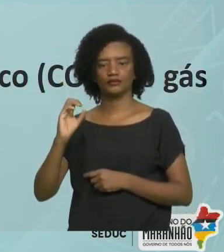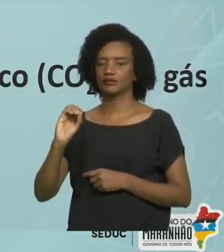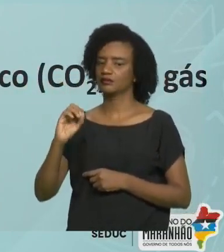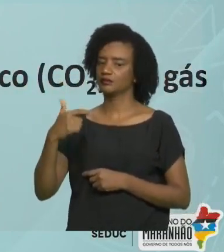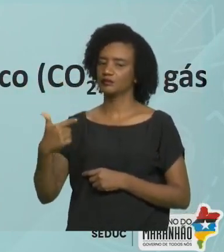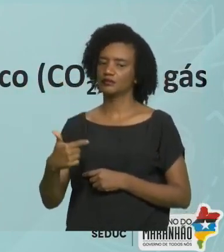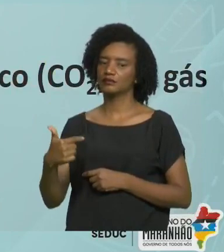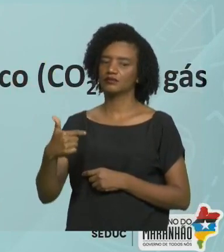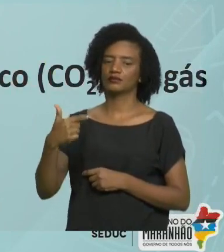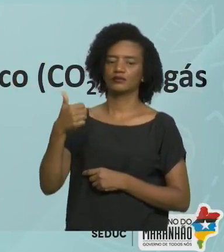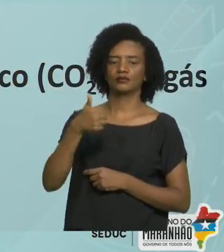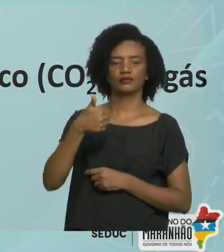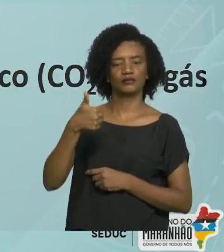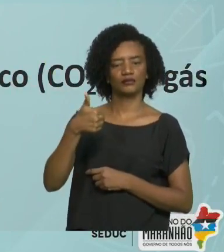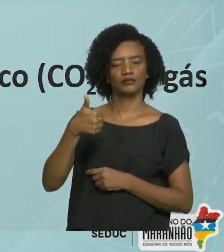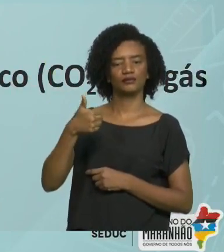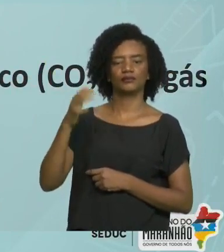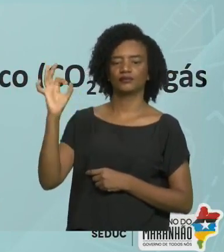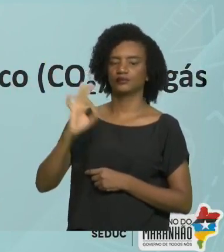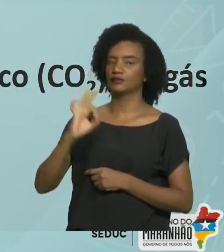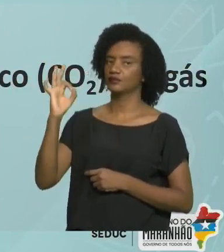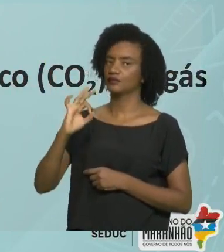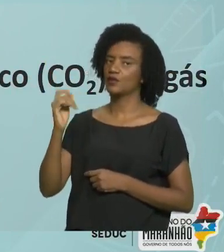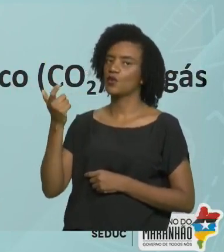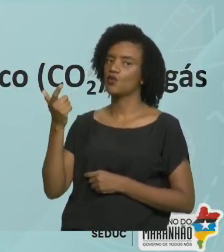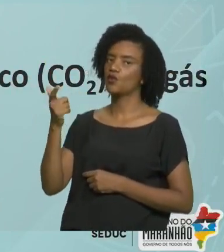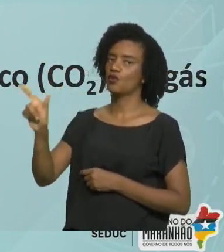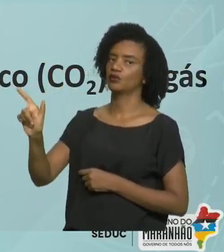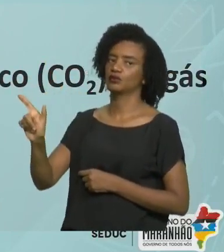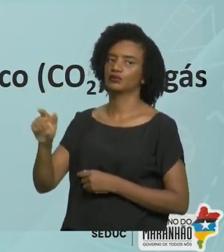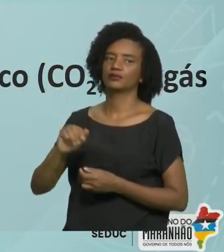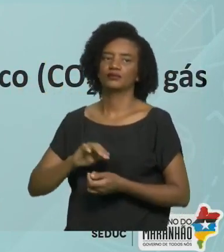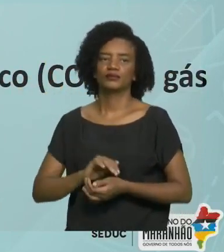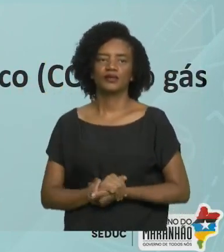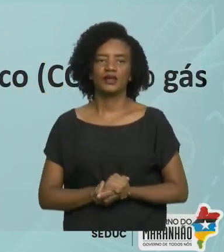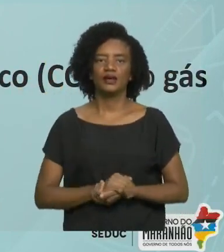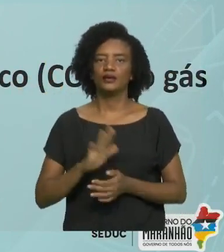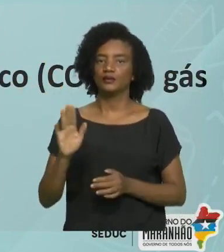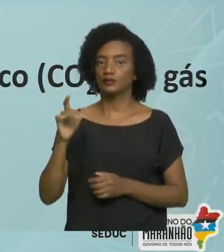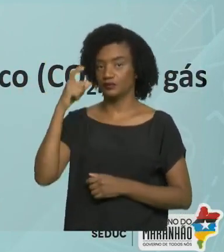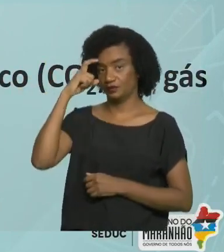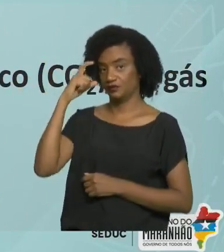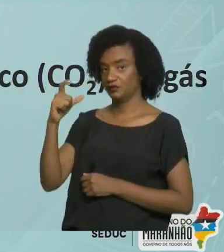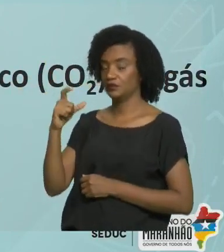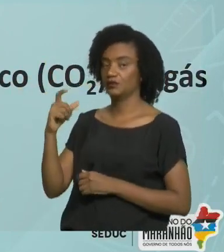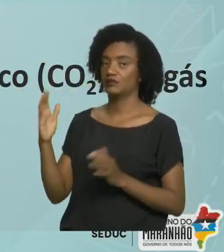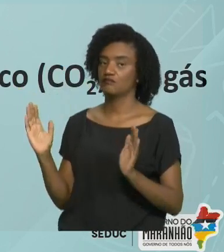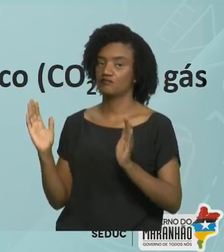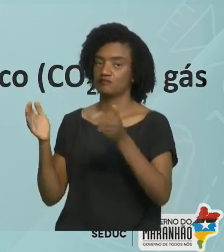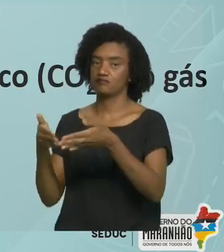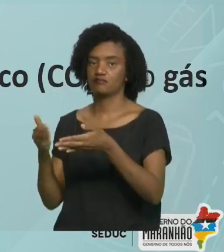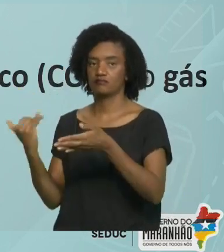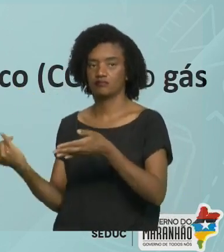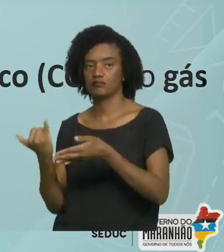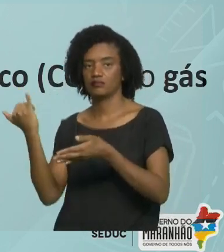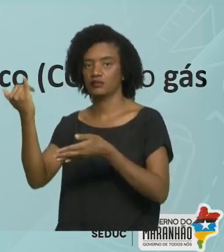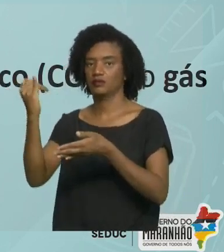para o sistema respiratório, o que nos interessa será o gás carbônico, que é o CO2, e o gás oxigênio, o O2.